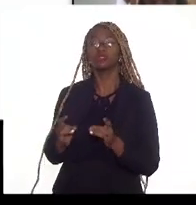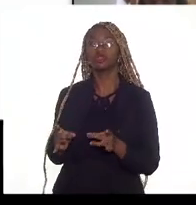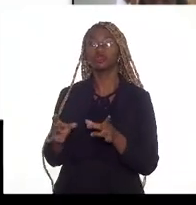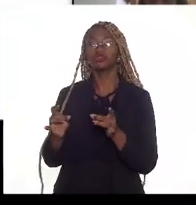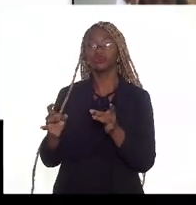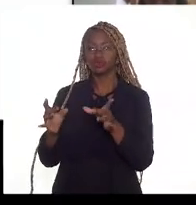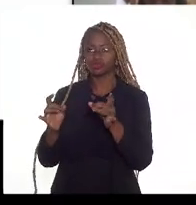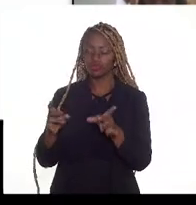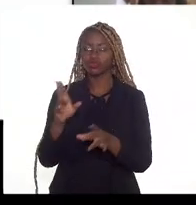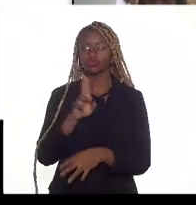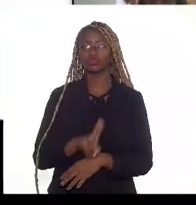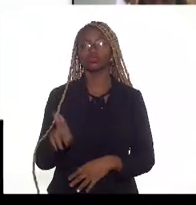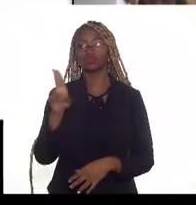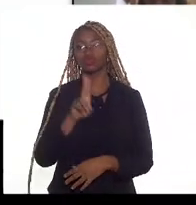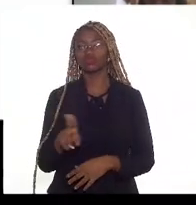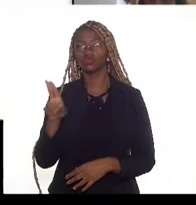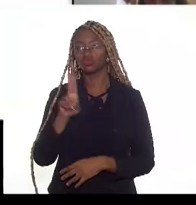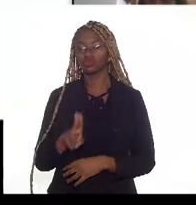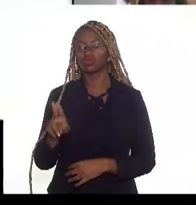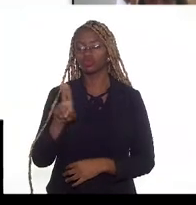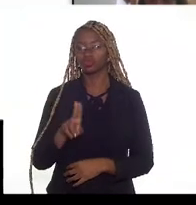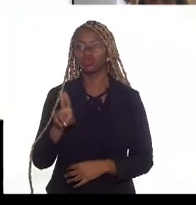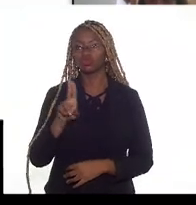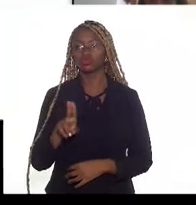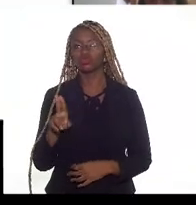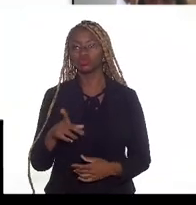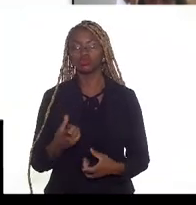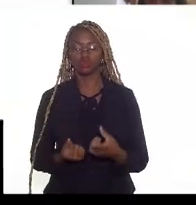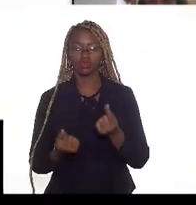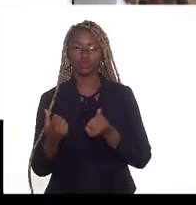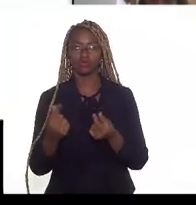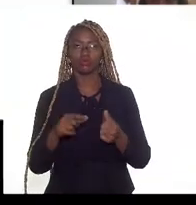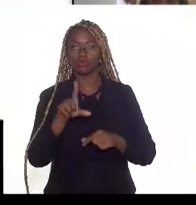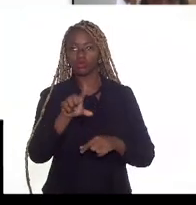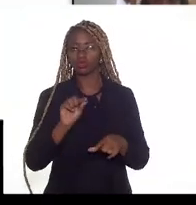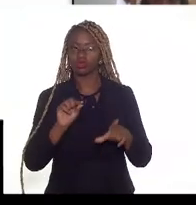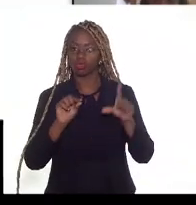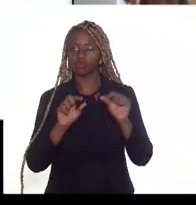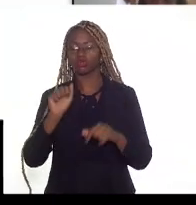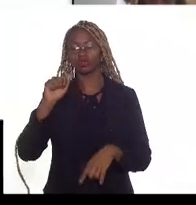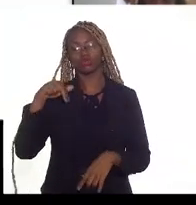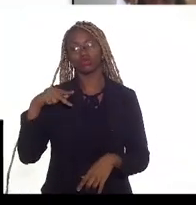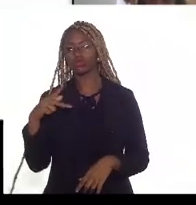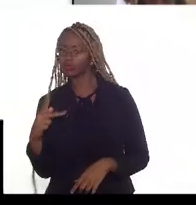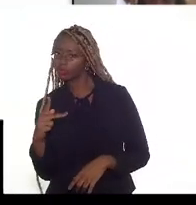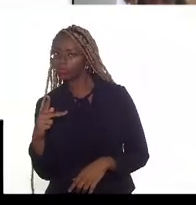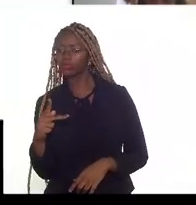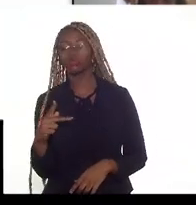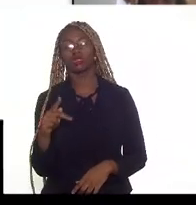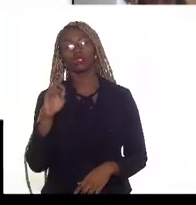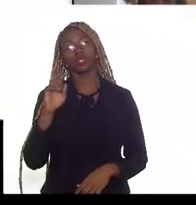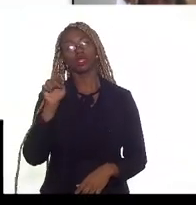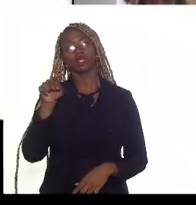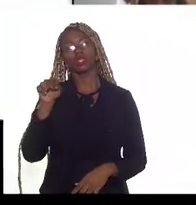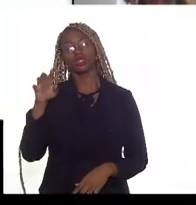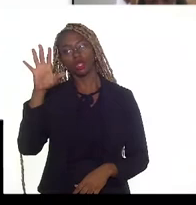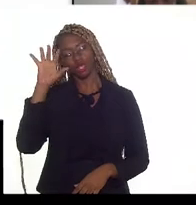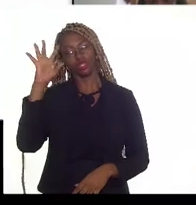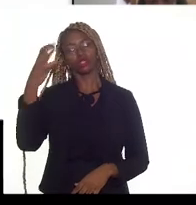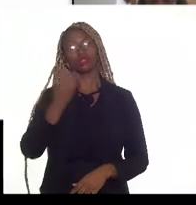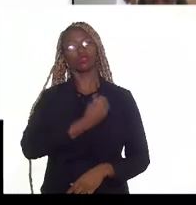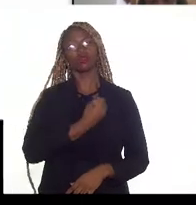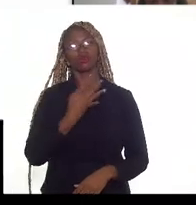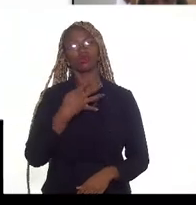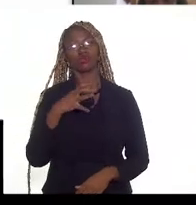utilizado para fins de precificação o preço definido pela ANP na resolução número 40